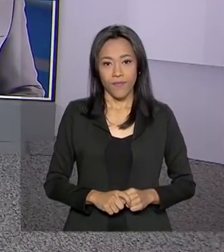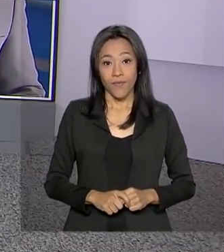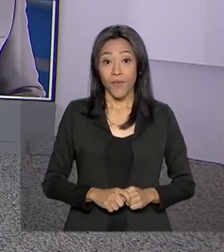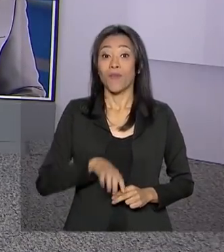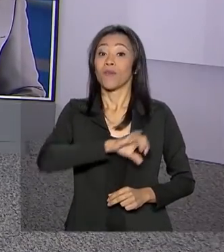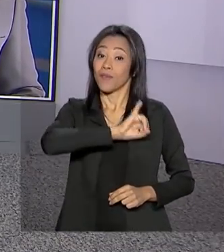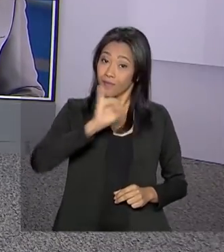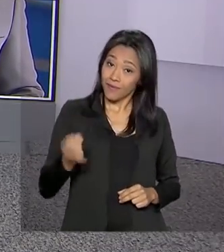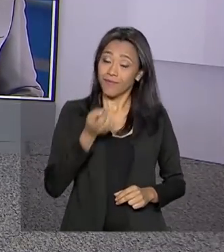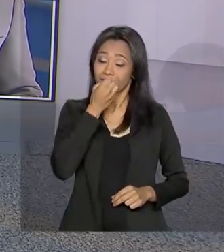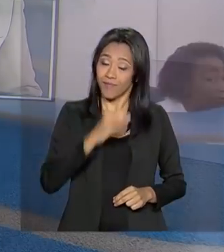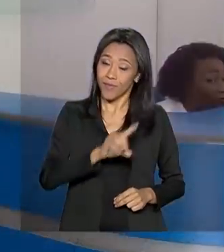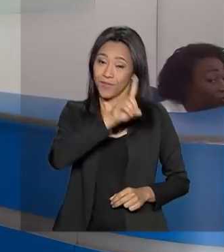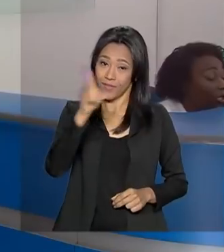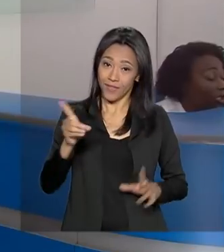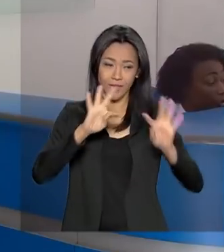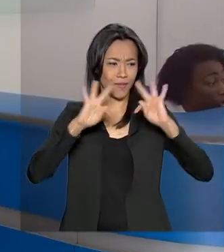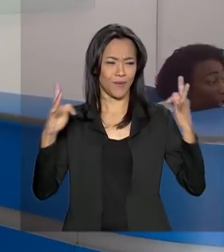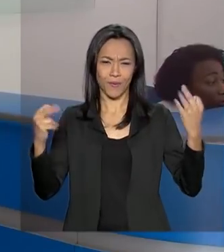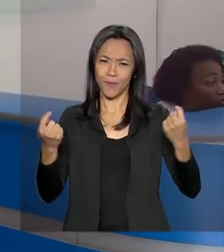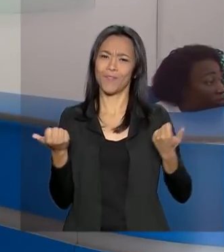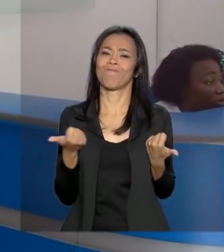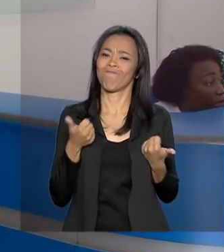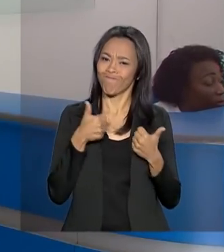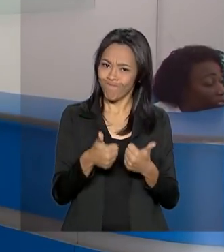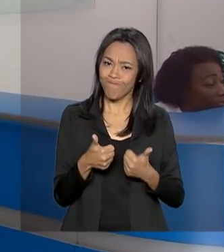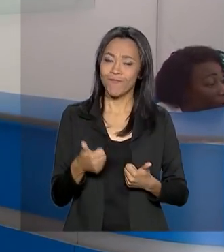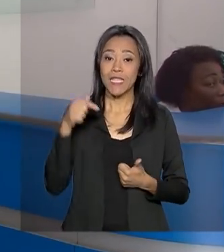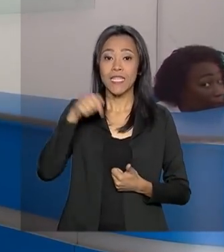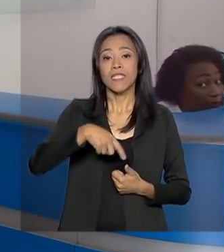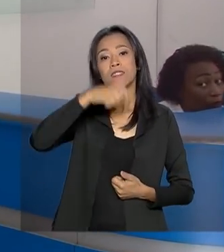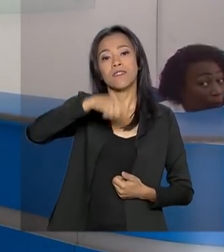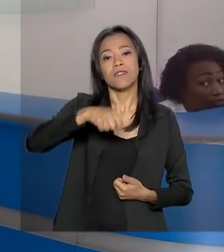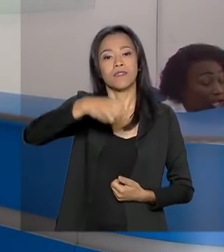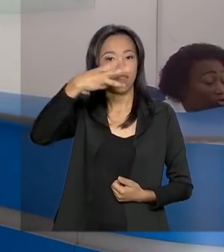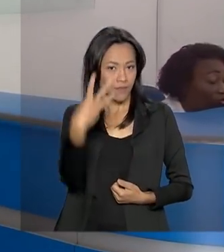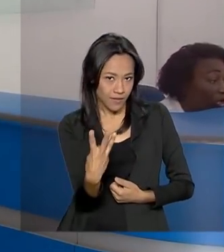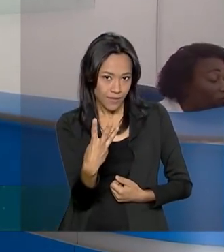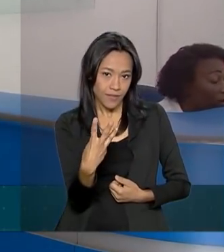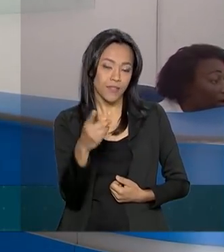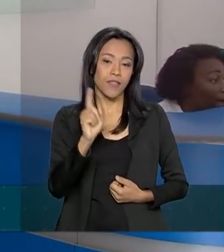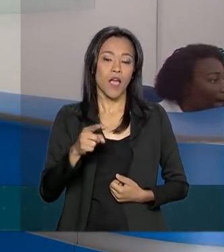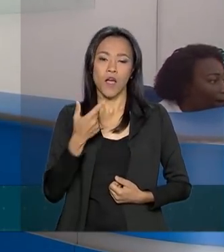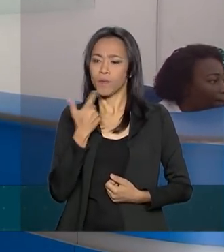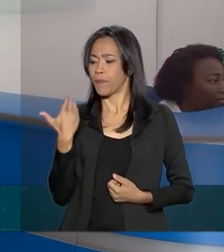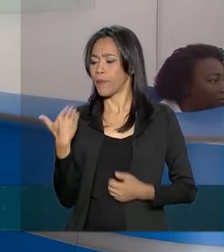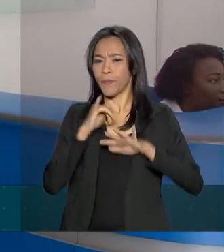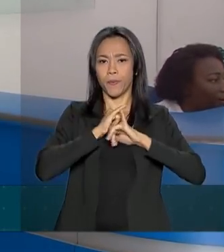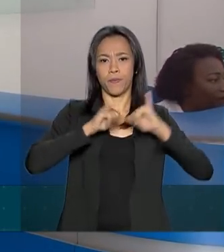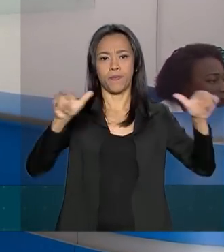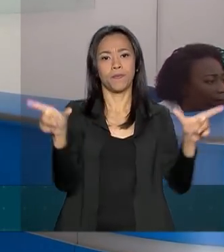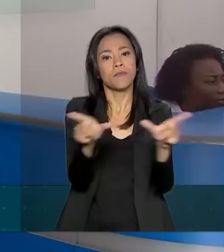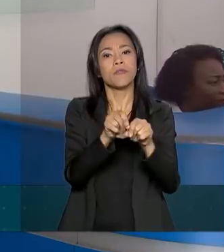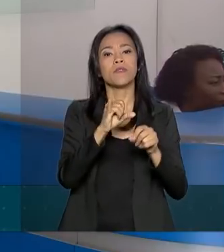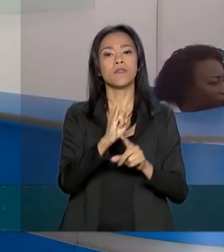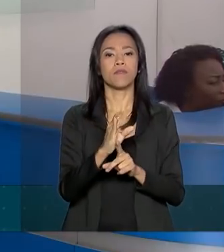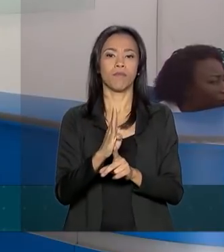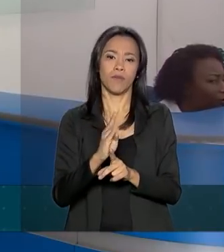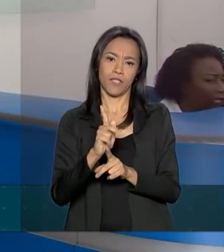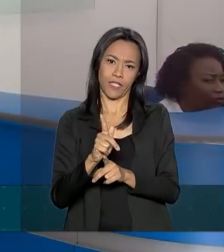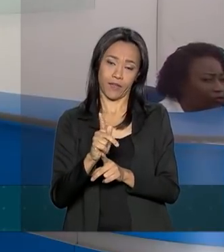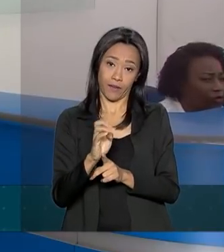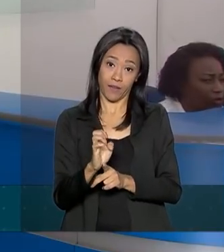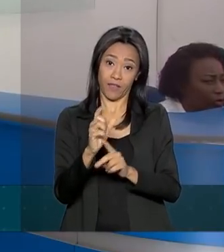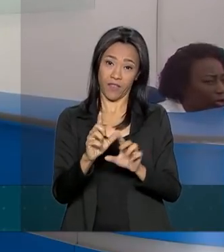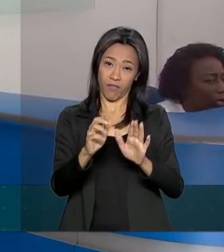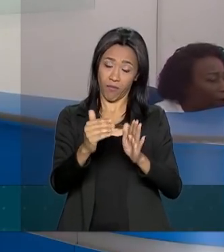Oi, Carla, bom dia para você, bom dia a todos. Pois é, nesse primeiro trimestre, o PIB divulgado pelo IBGE agora há pouco teve uma retração de 0